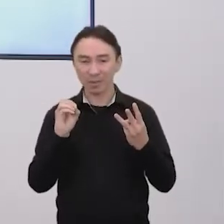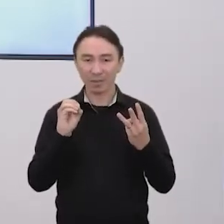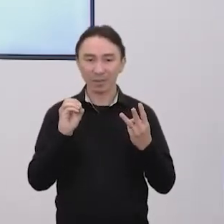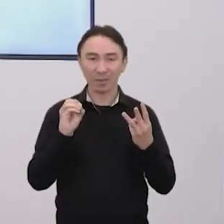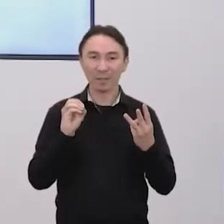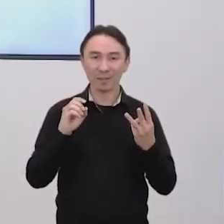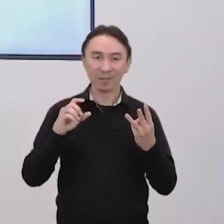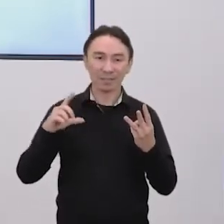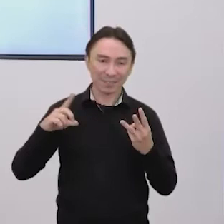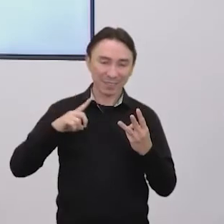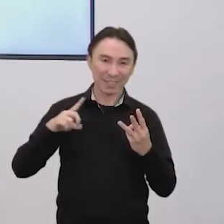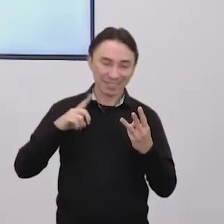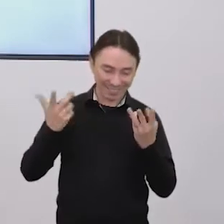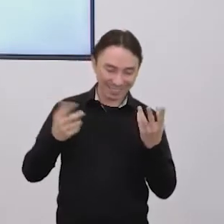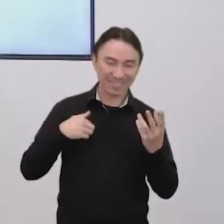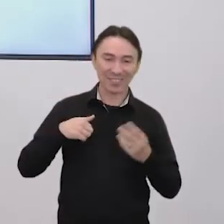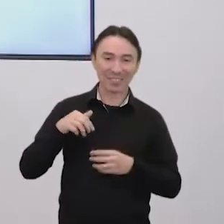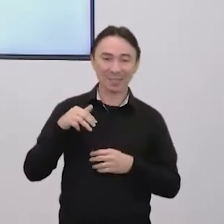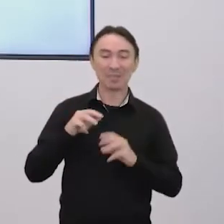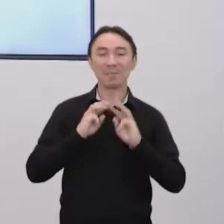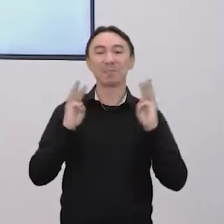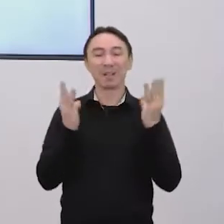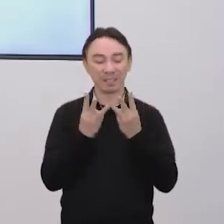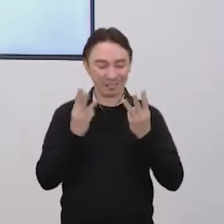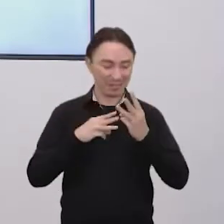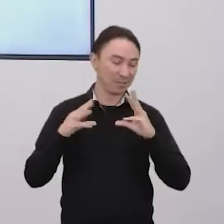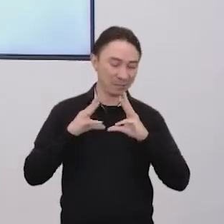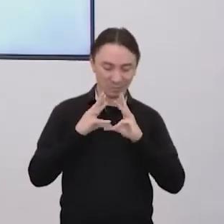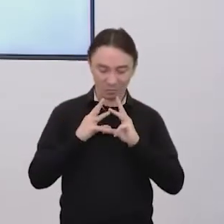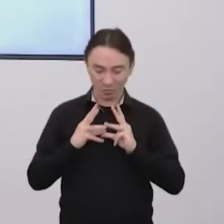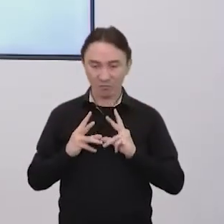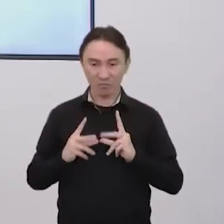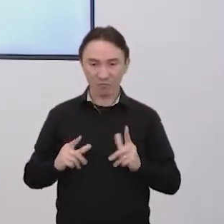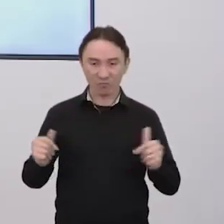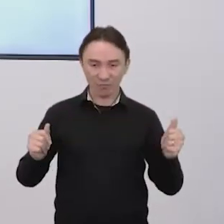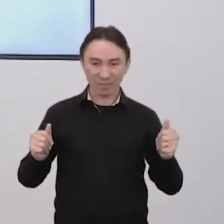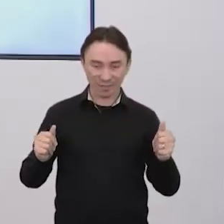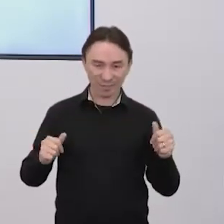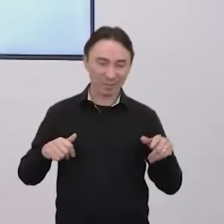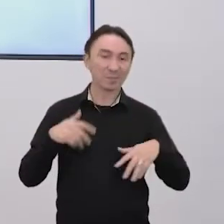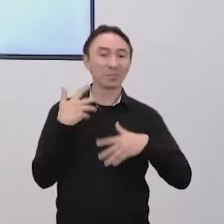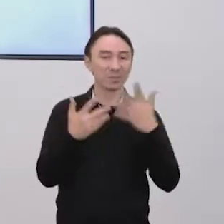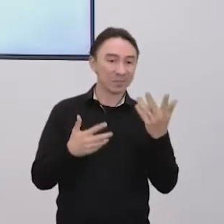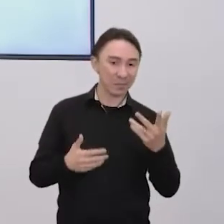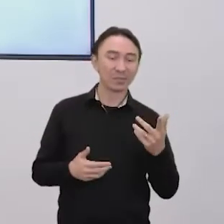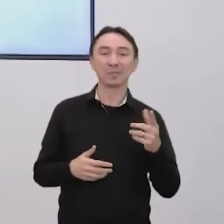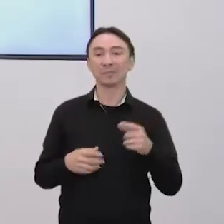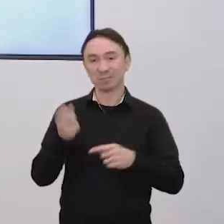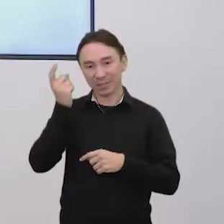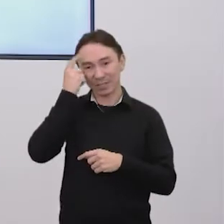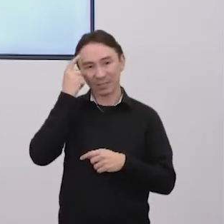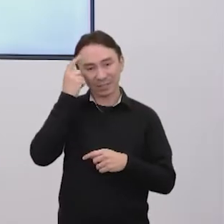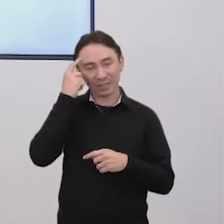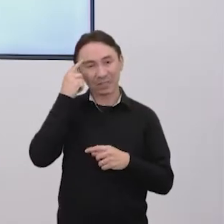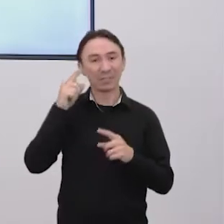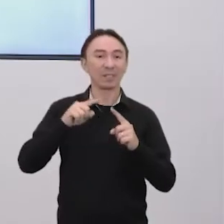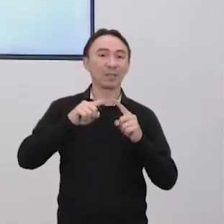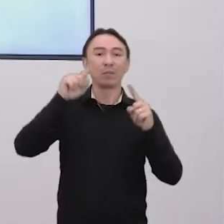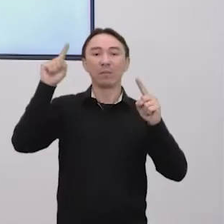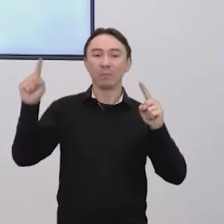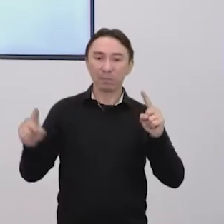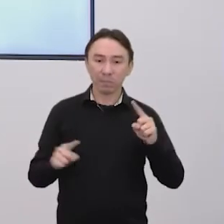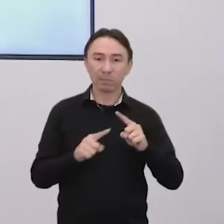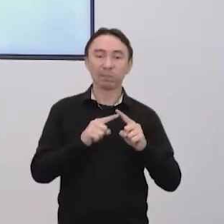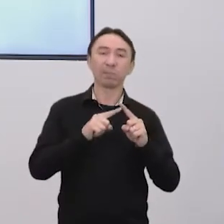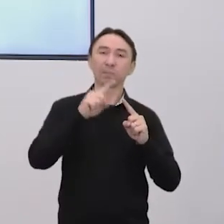essas discussões. Então, veja que a gente tem um ciclo aí energético que acontece. Então, gente tem que pensar sempre nesse princípio. O quanto de energia eu